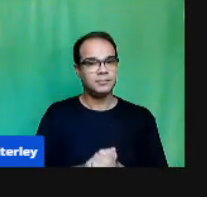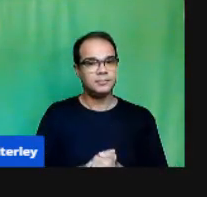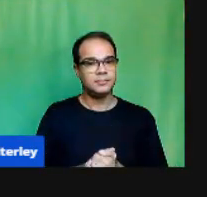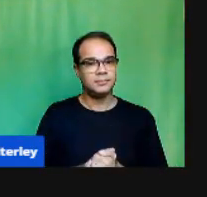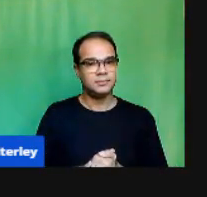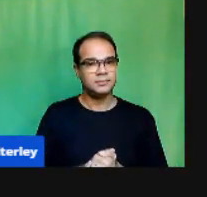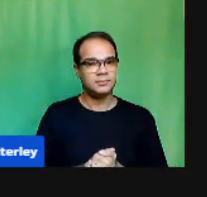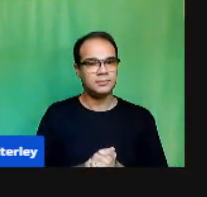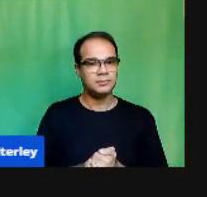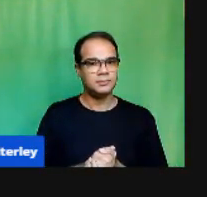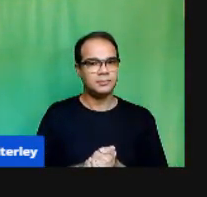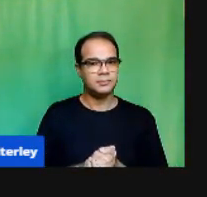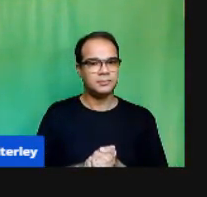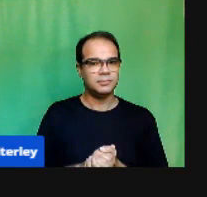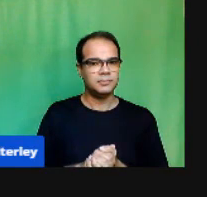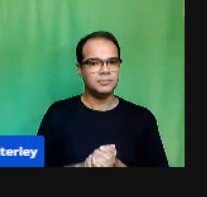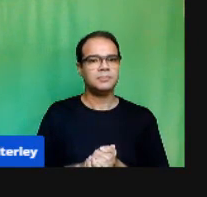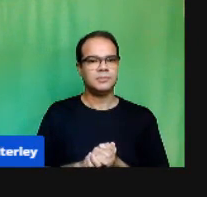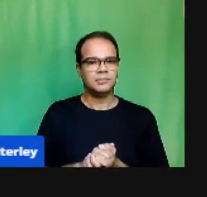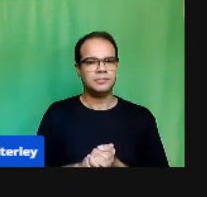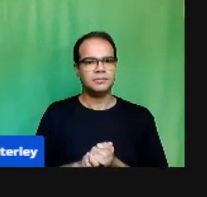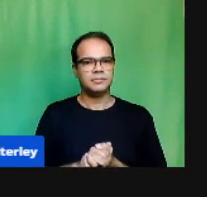Nós vivemos Numa